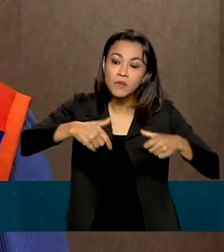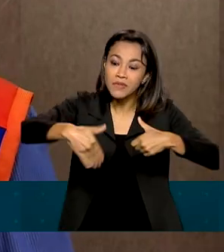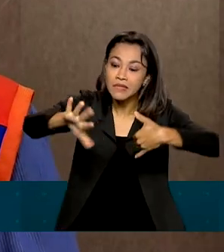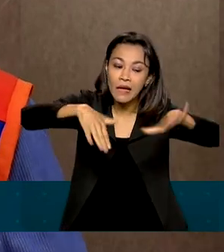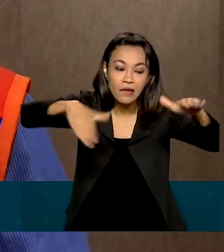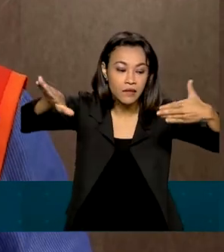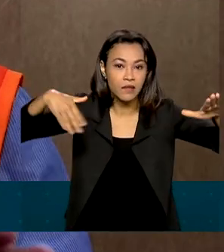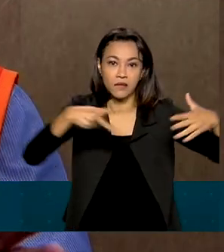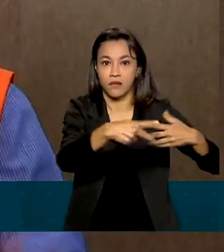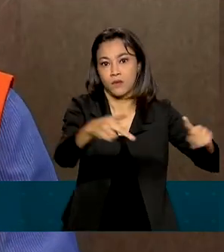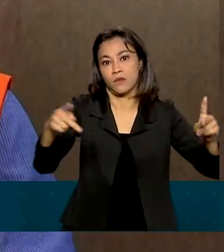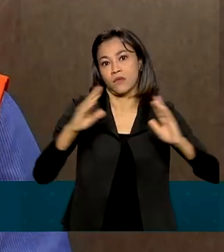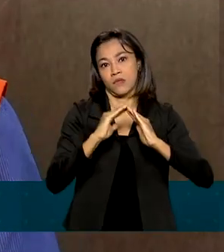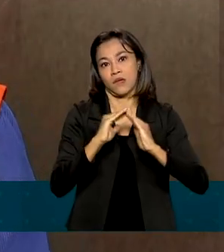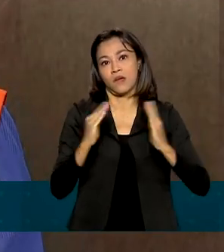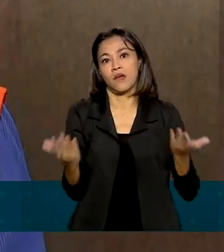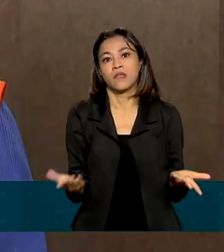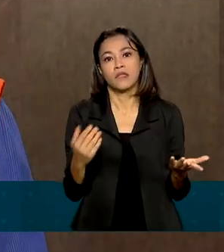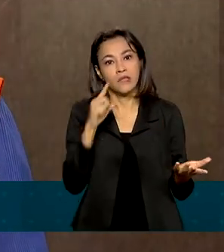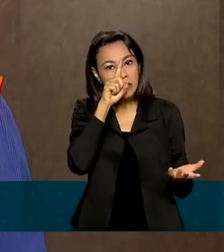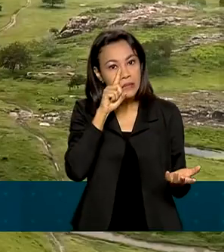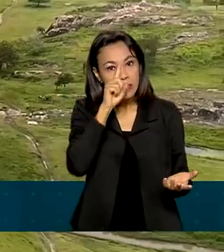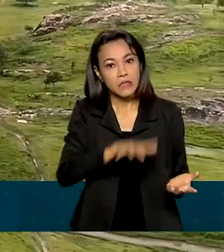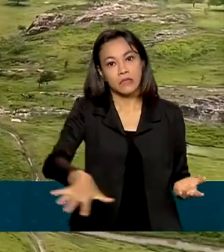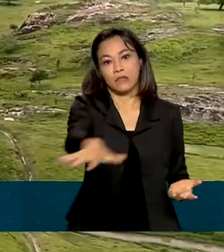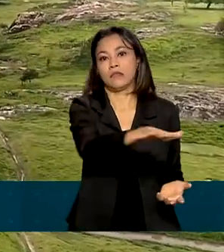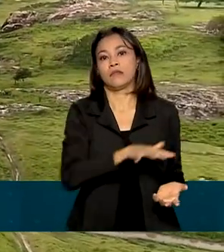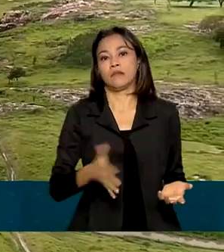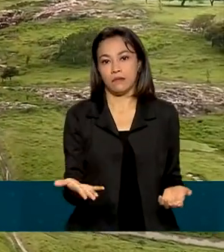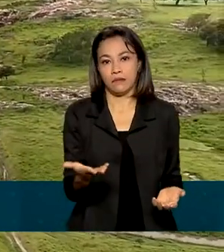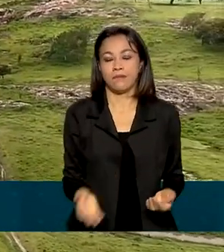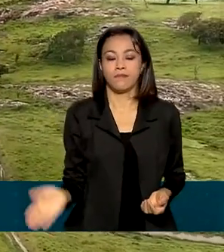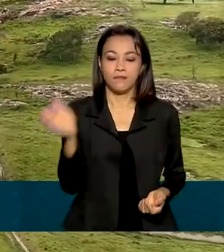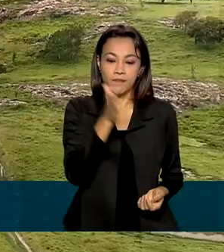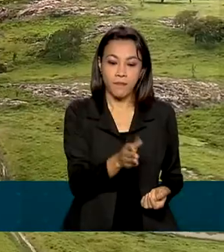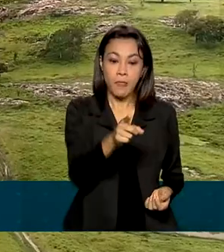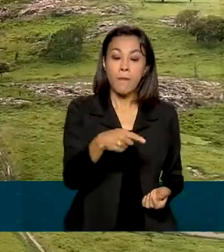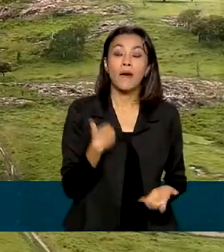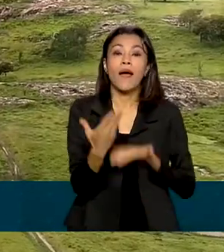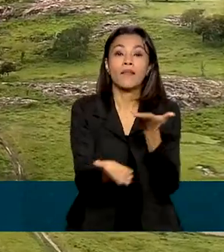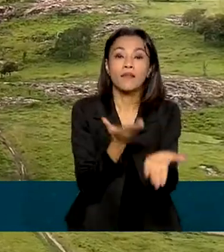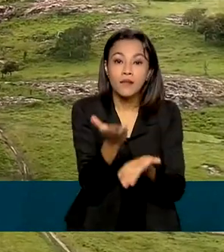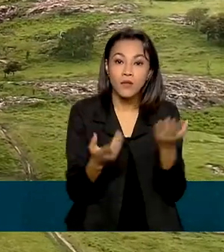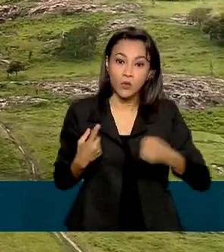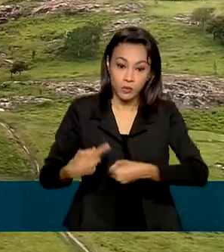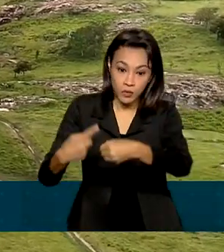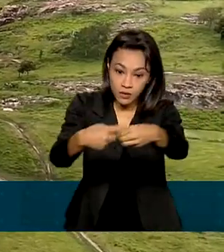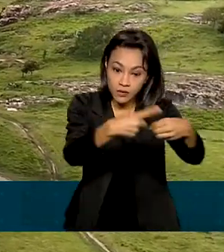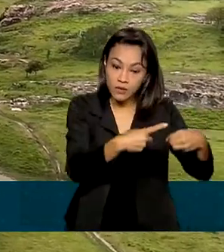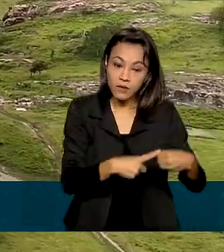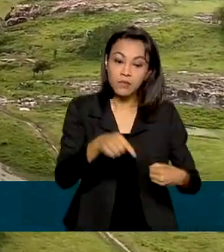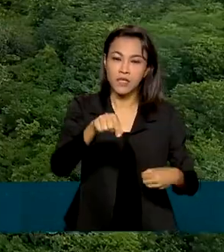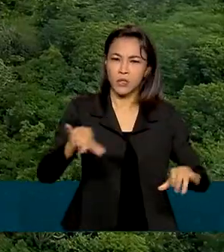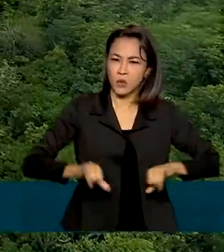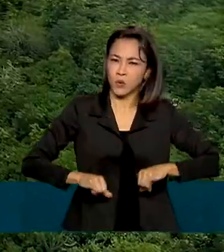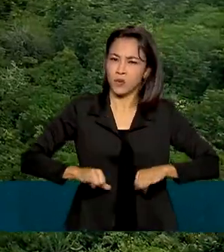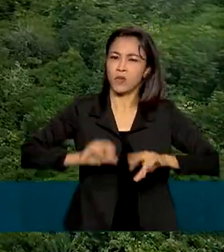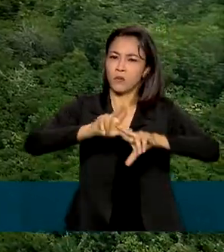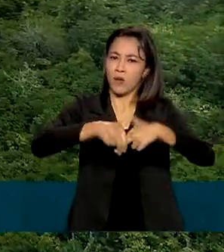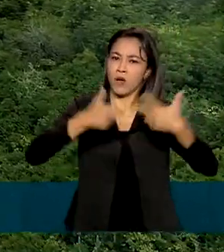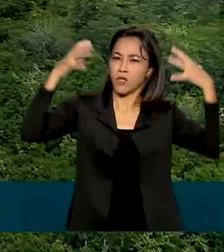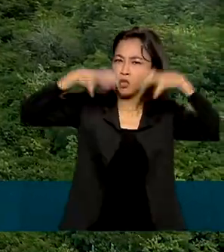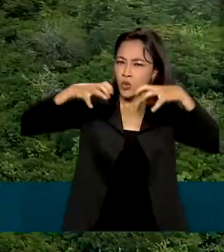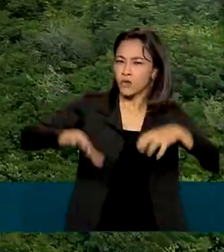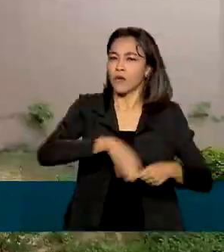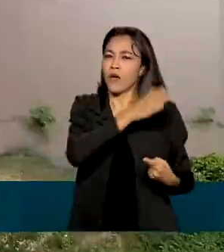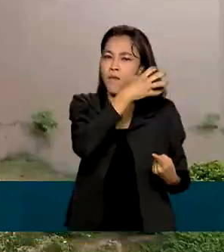casas nesses locais mapeados. Para atender os municípios que têm sofrido com o excesso de chuvas, tanto